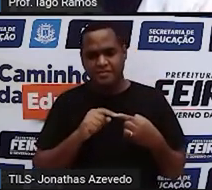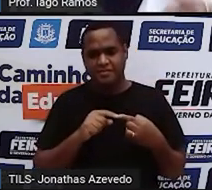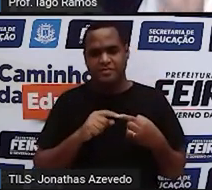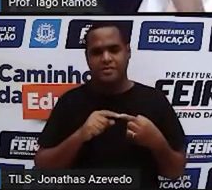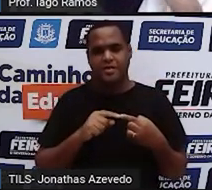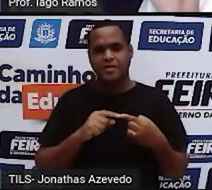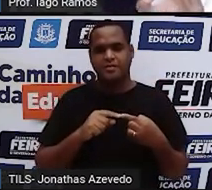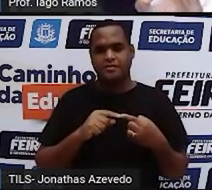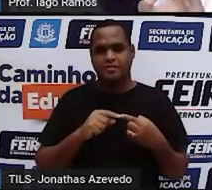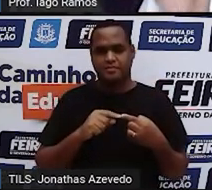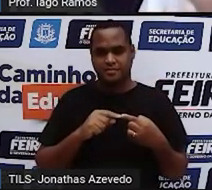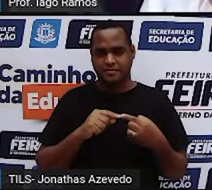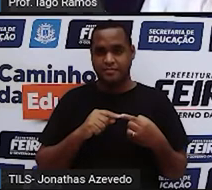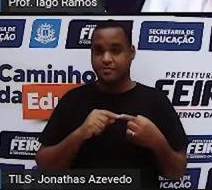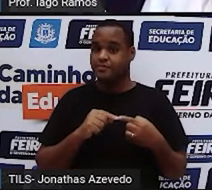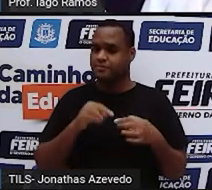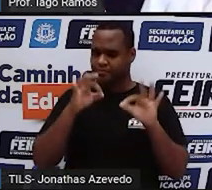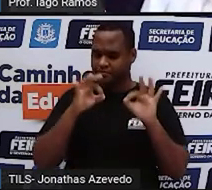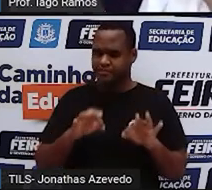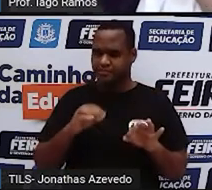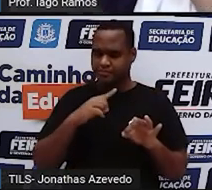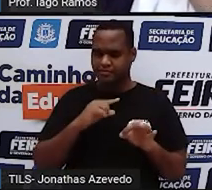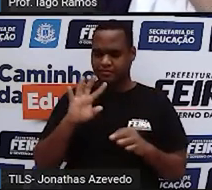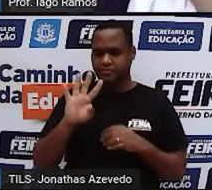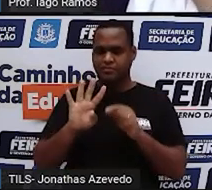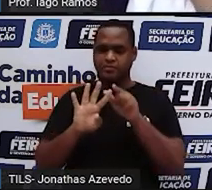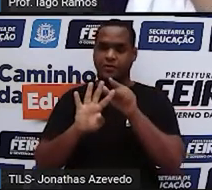certeza que o número que você achou tem 4 algarismos.